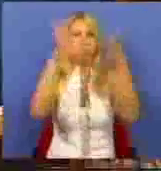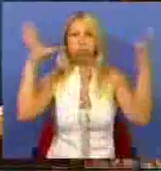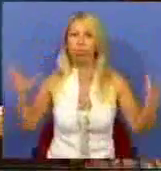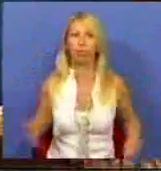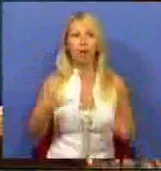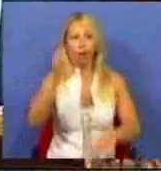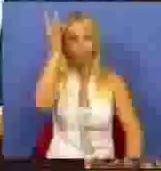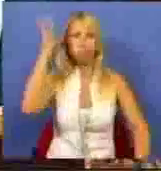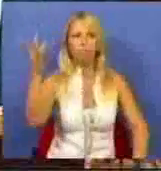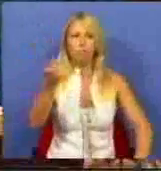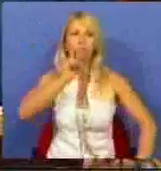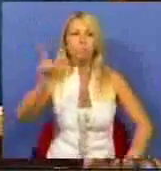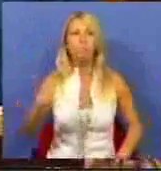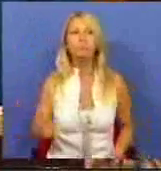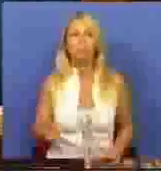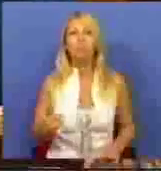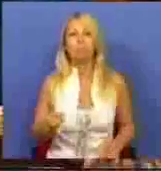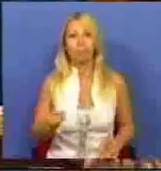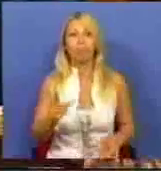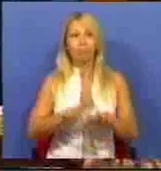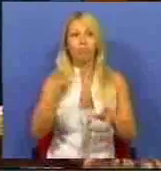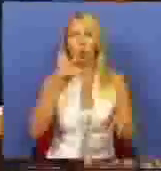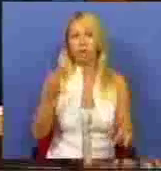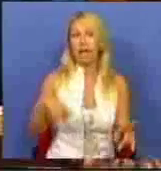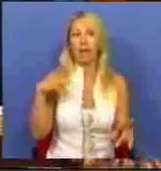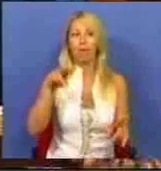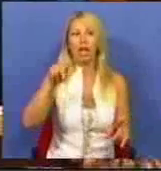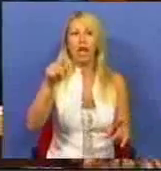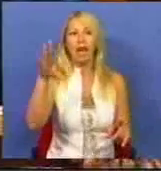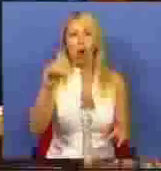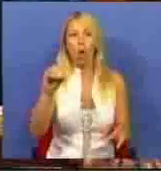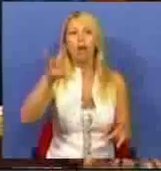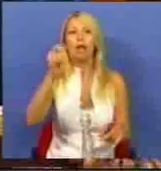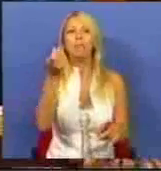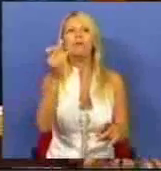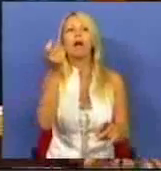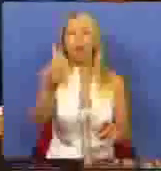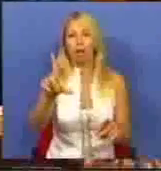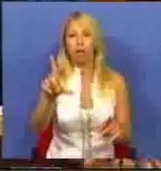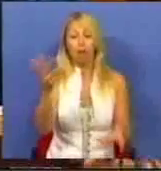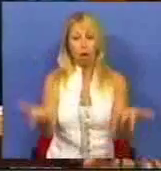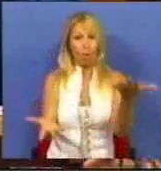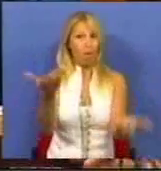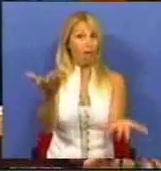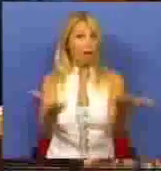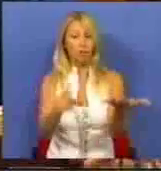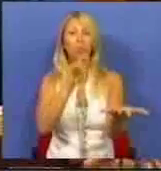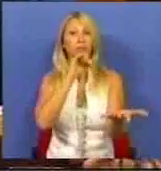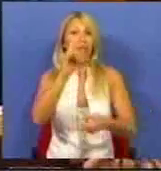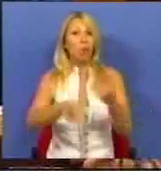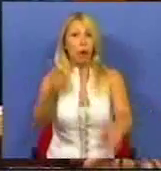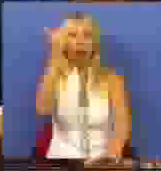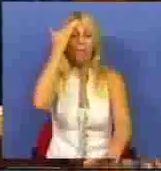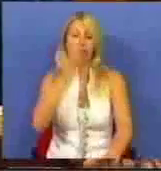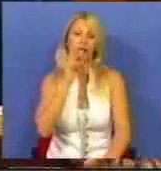banditismo em que se tornou o capitalismo neoliberal. E o balanço possível do que tem sido a capacidade